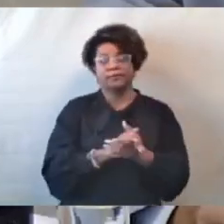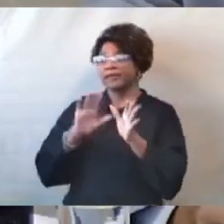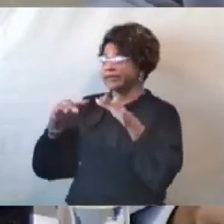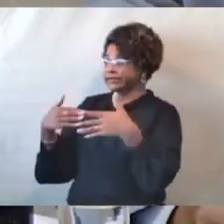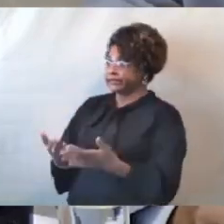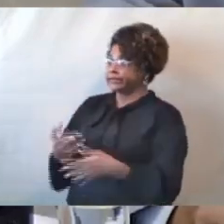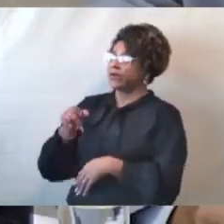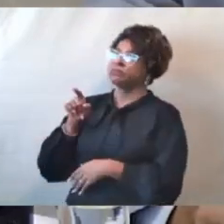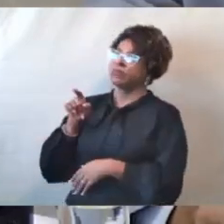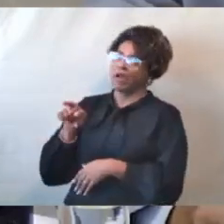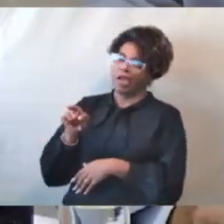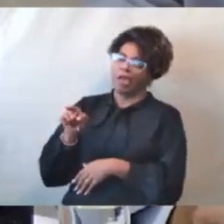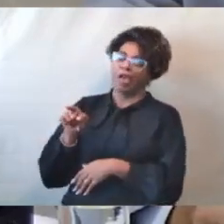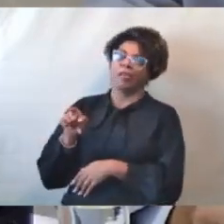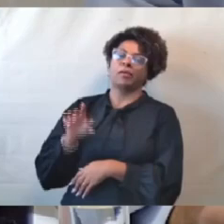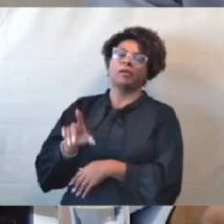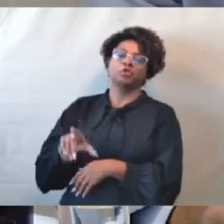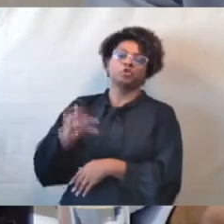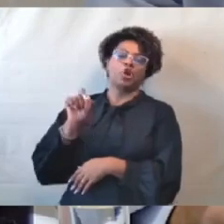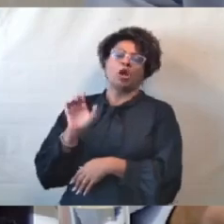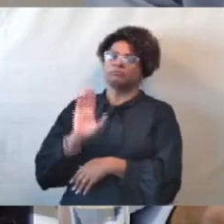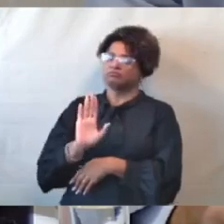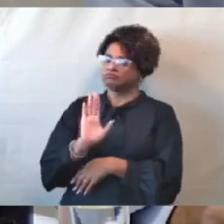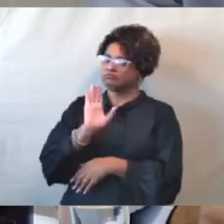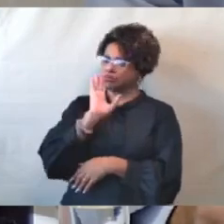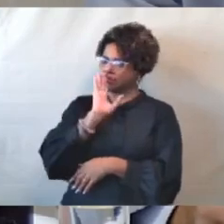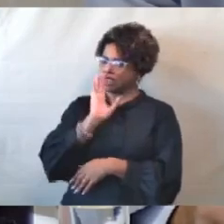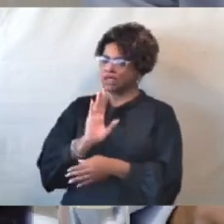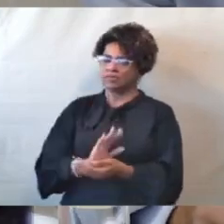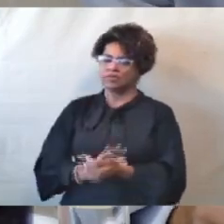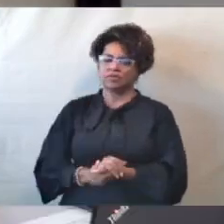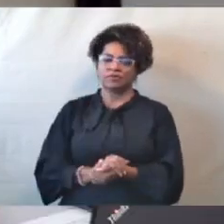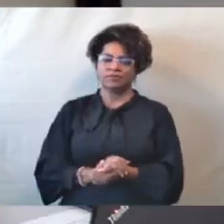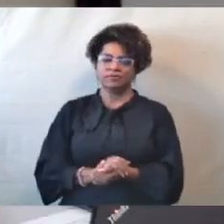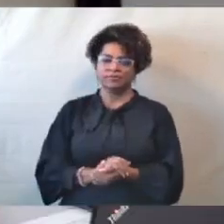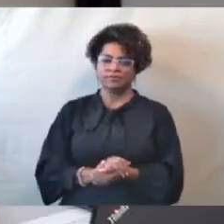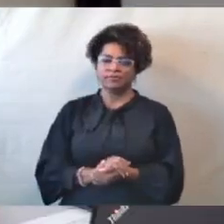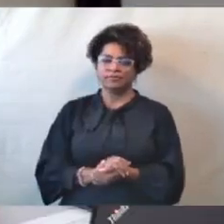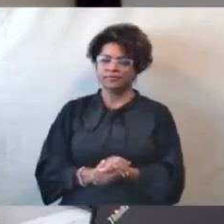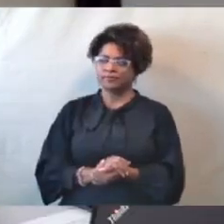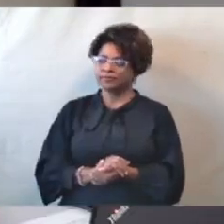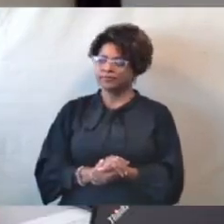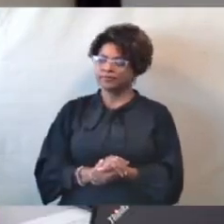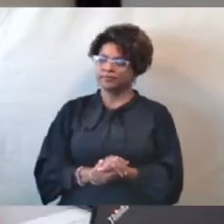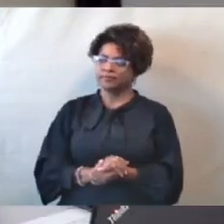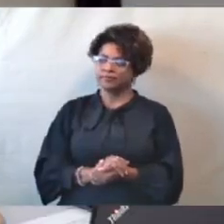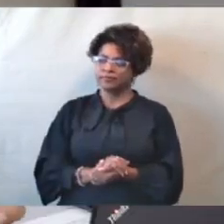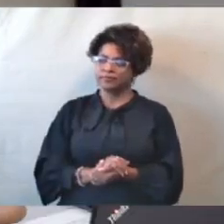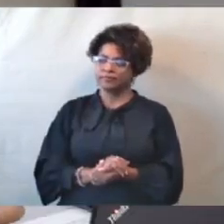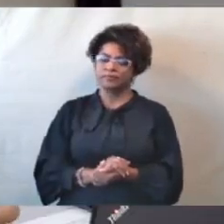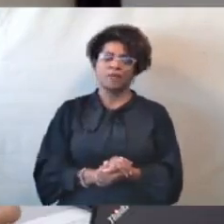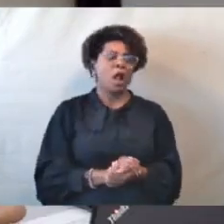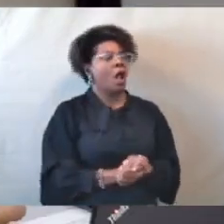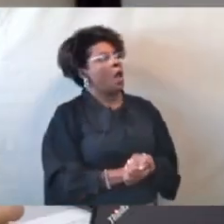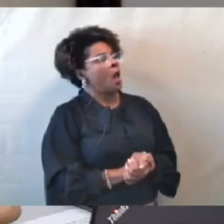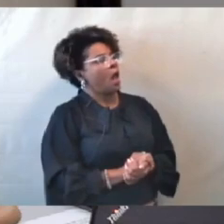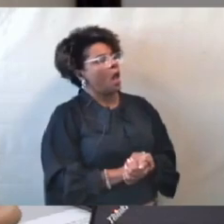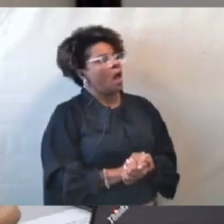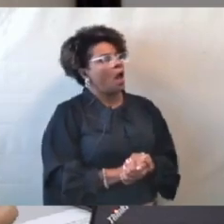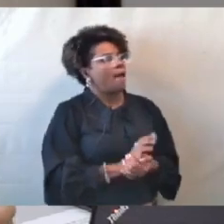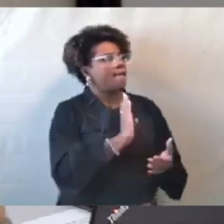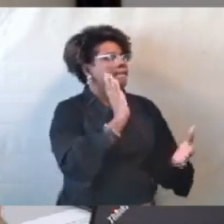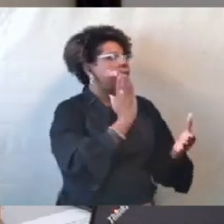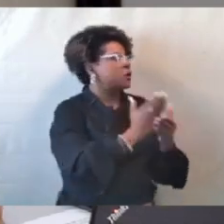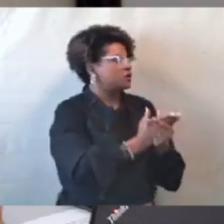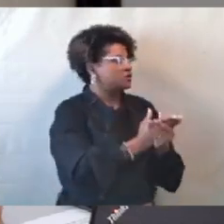investigada optou pela faculdade legal de permanecer em silêncio. O processo de inexigibilidade de licitação